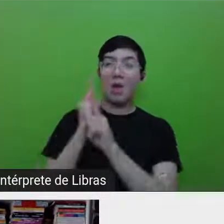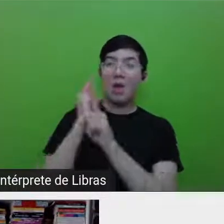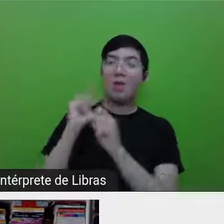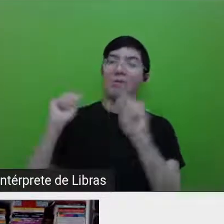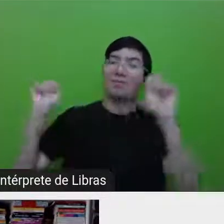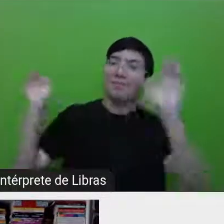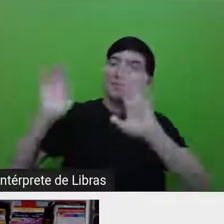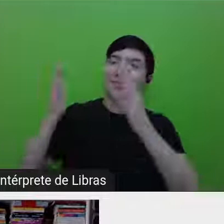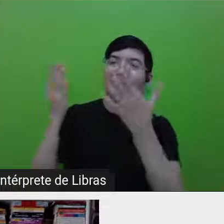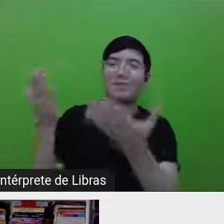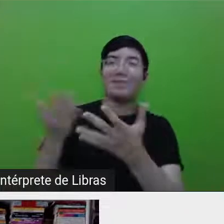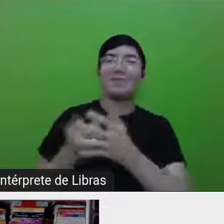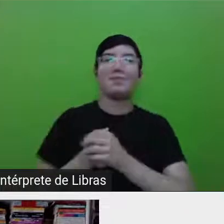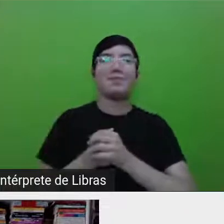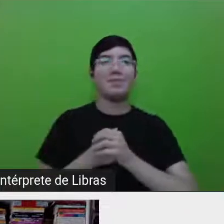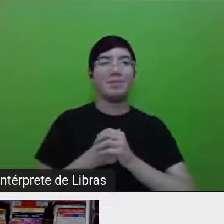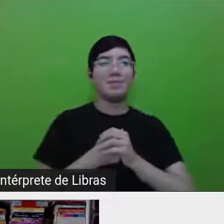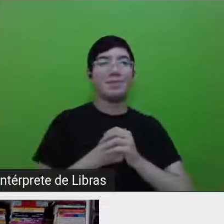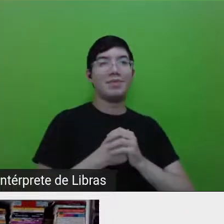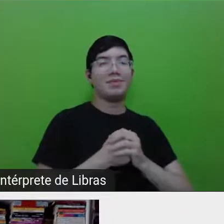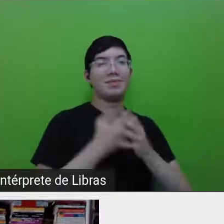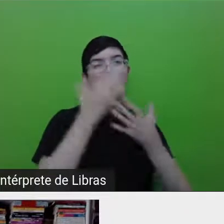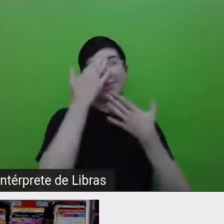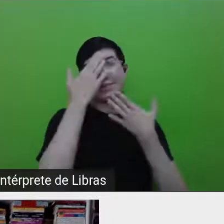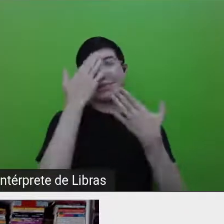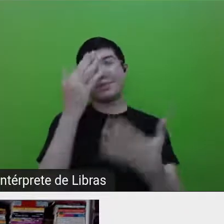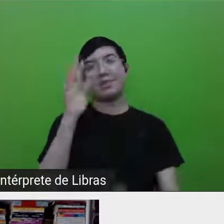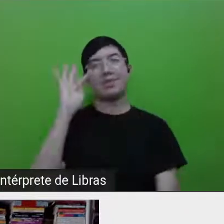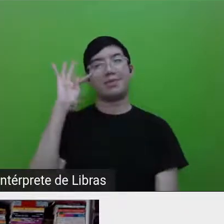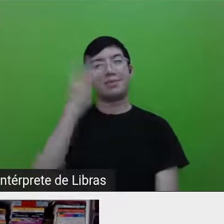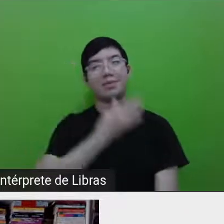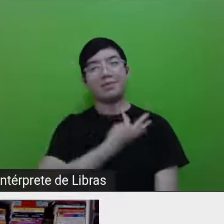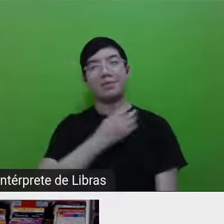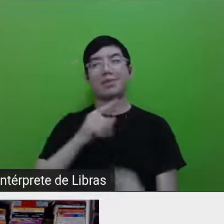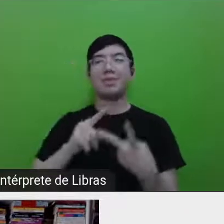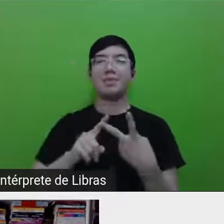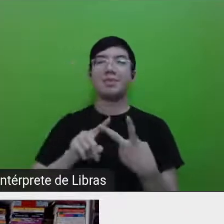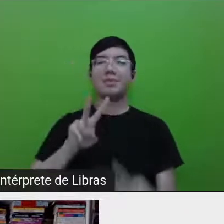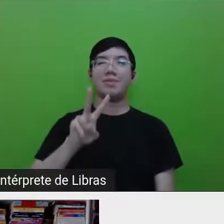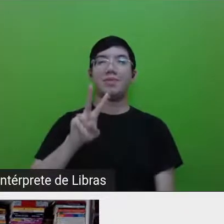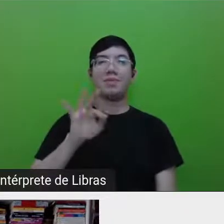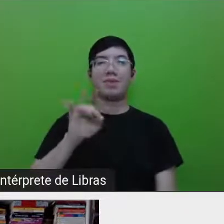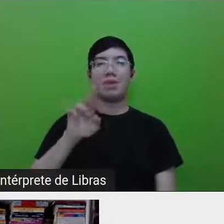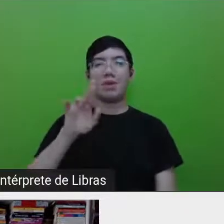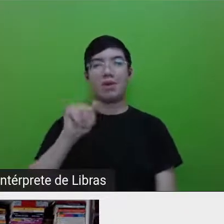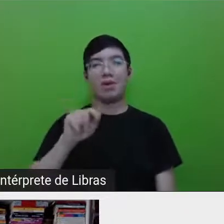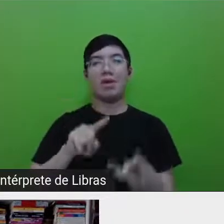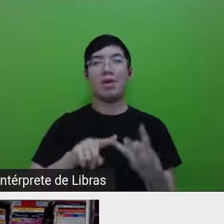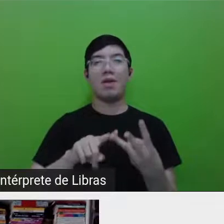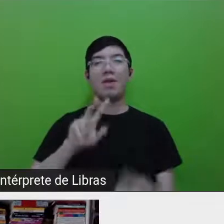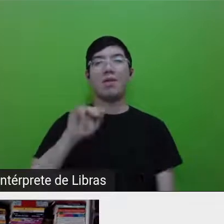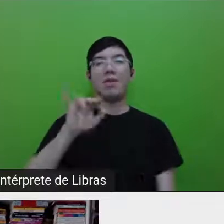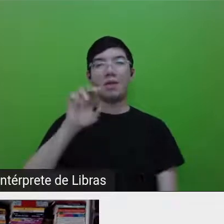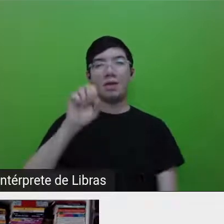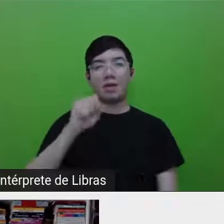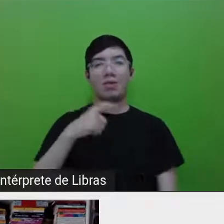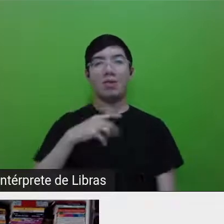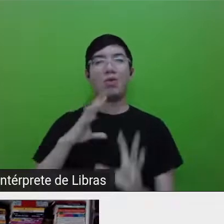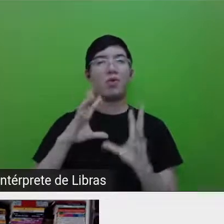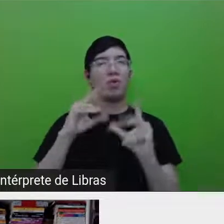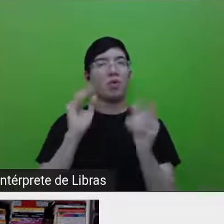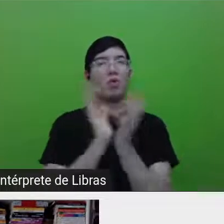Pois, quero agradecer também ao Tyson, à Vitória, ao Vinícius, a toda a nossa equipe de comunicação, Uli